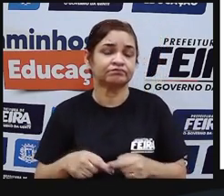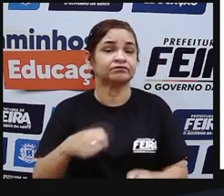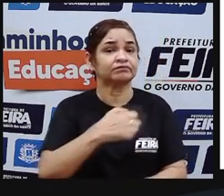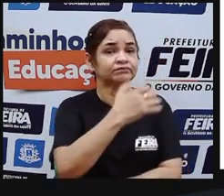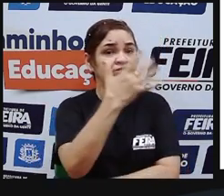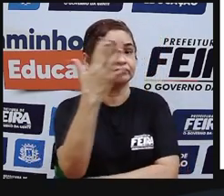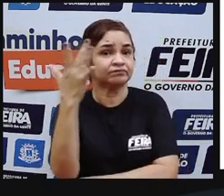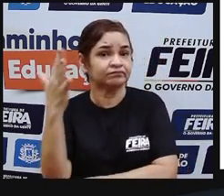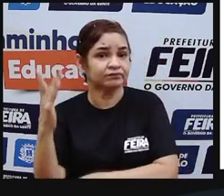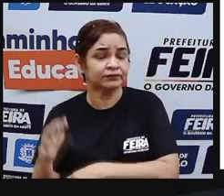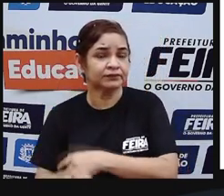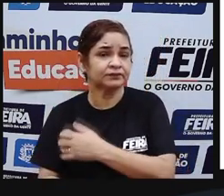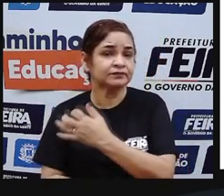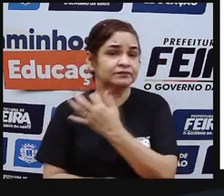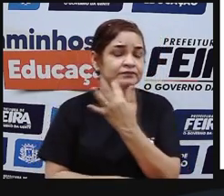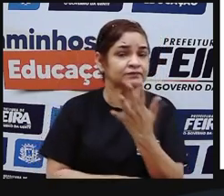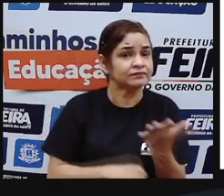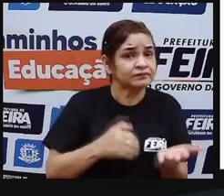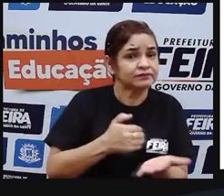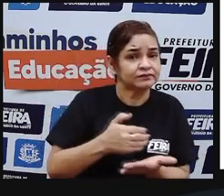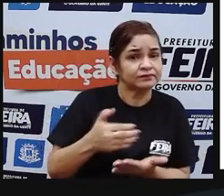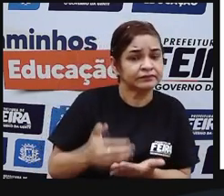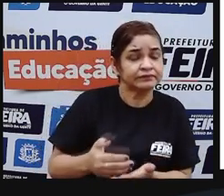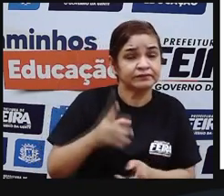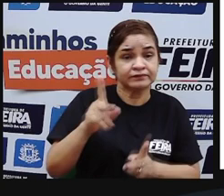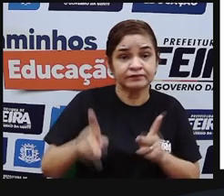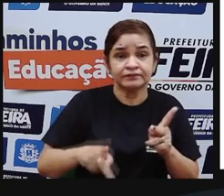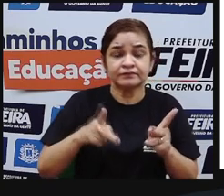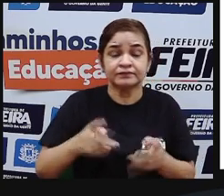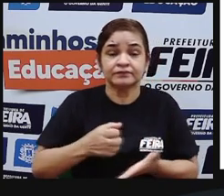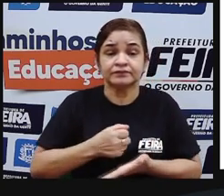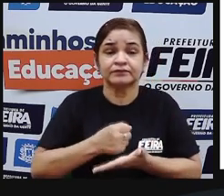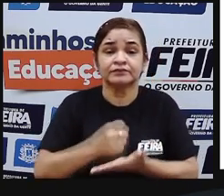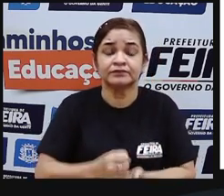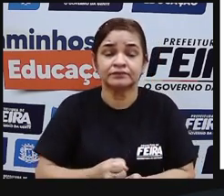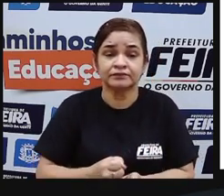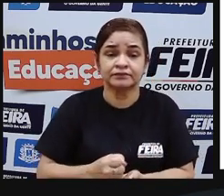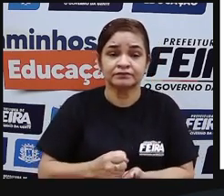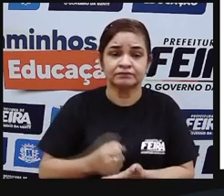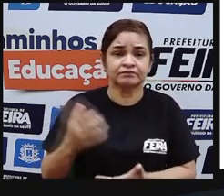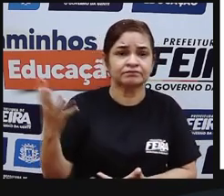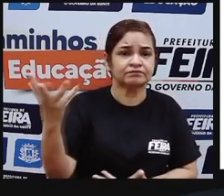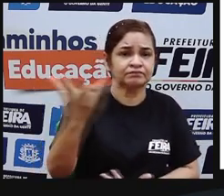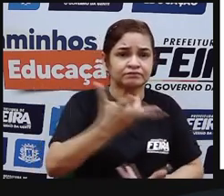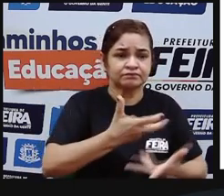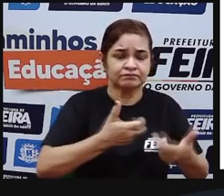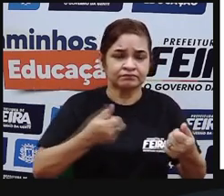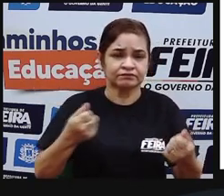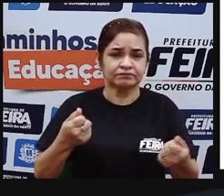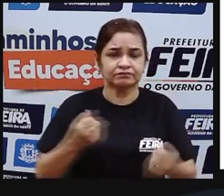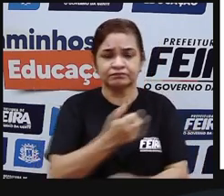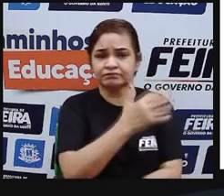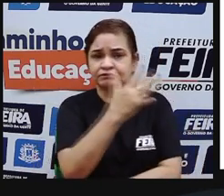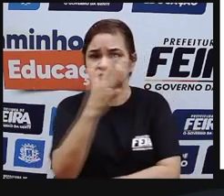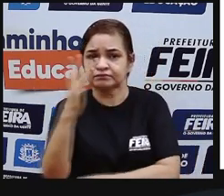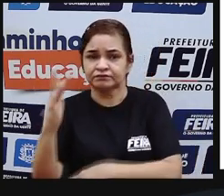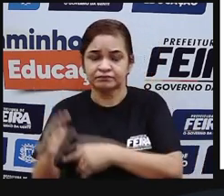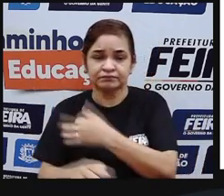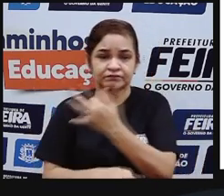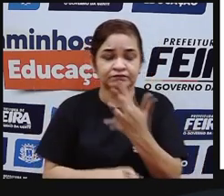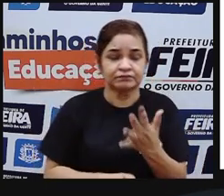por isso que no começo da aula eu disse são povos defensores da natureza e da floresta por conta dessa visão